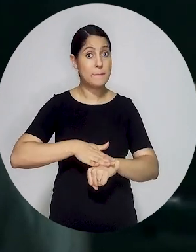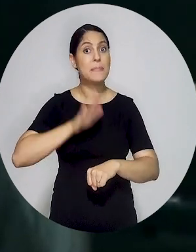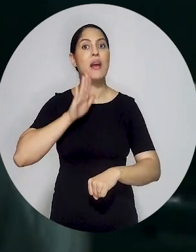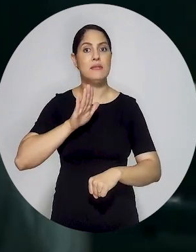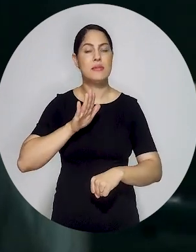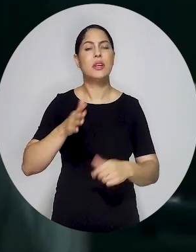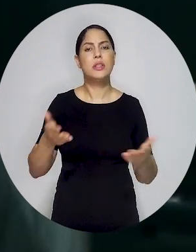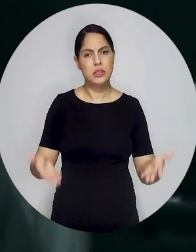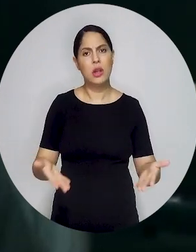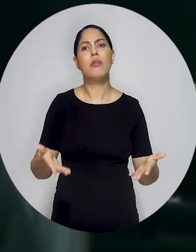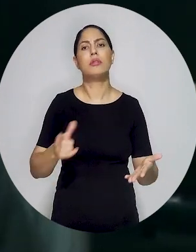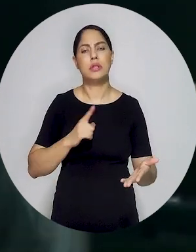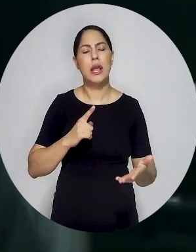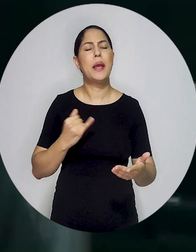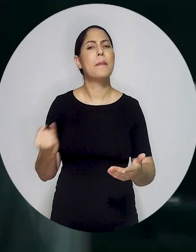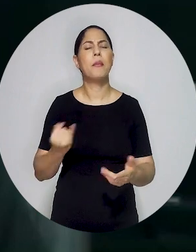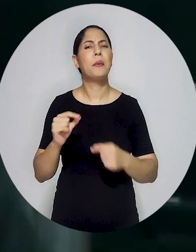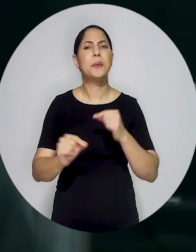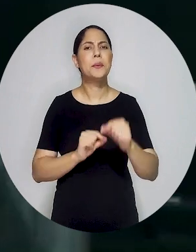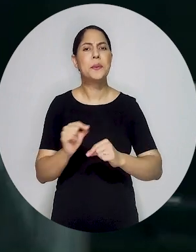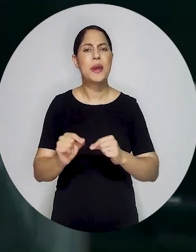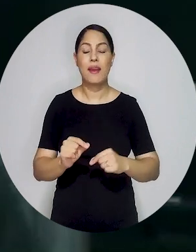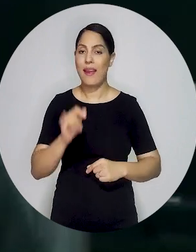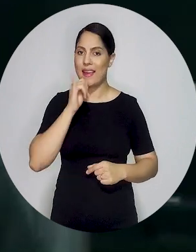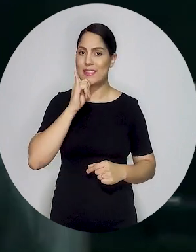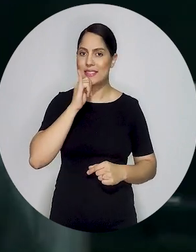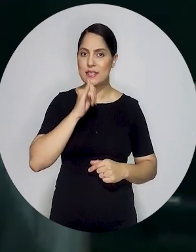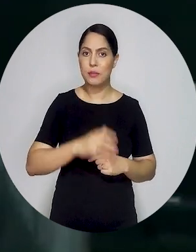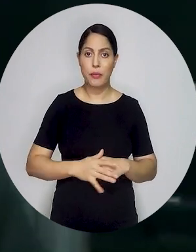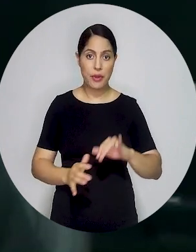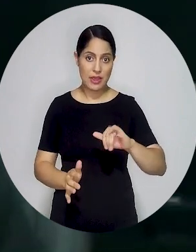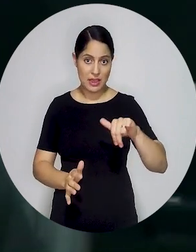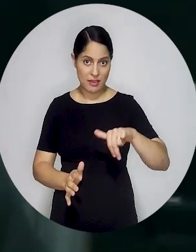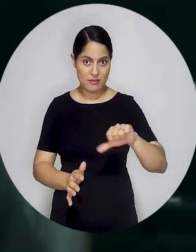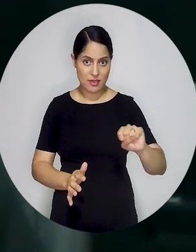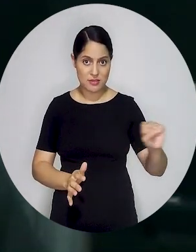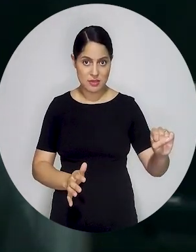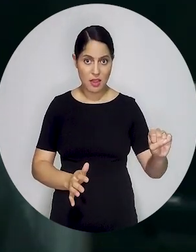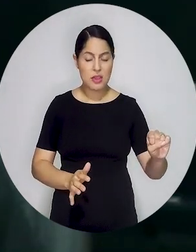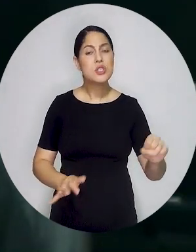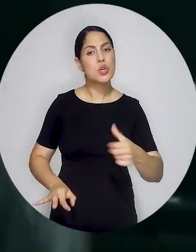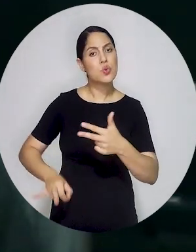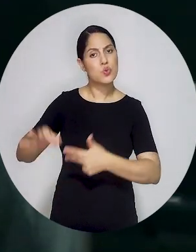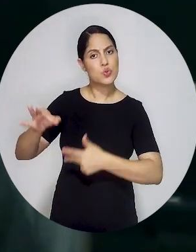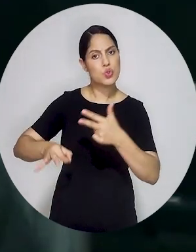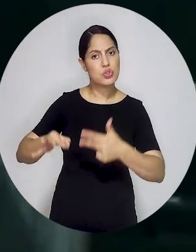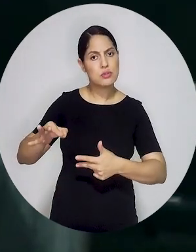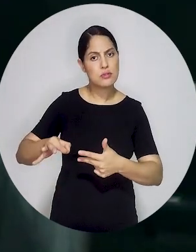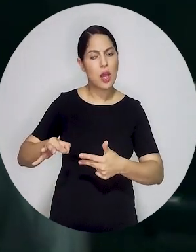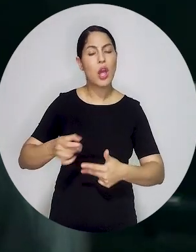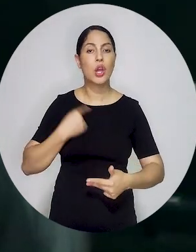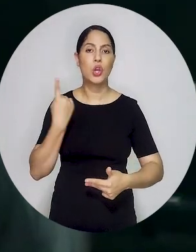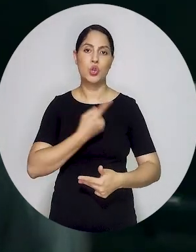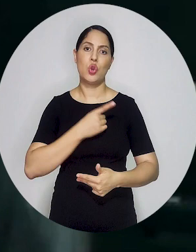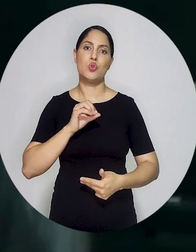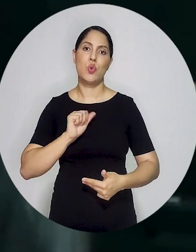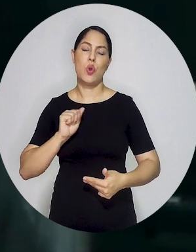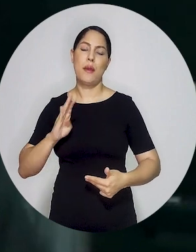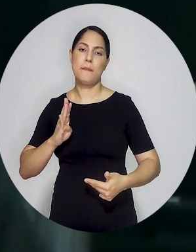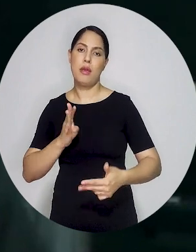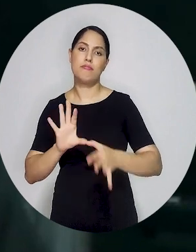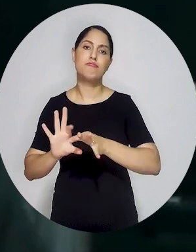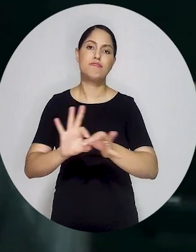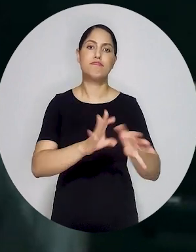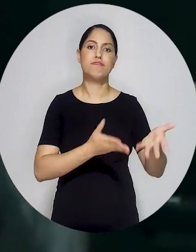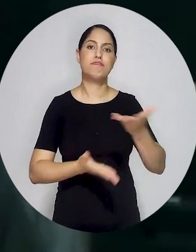relação entre a advocacia e o INSS e o Poder Judiciário Federal. É algo que a gente